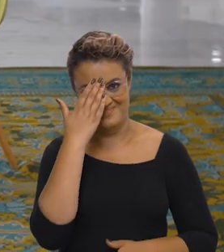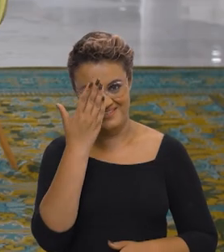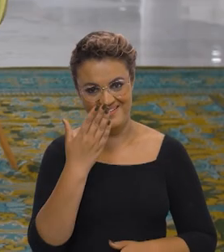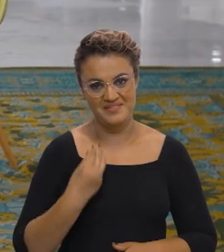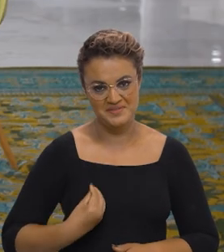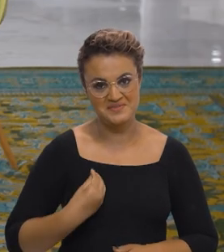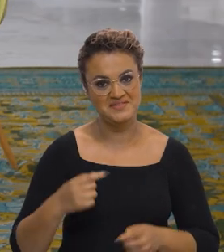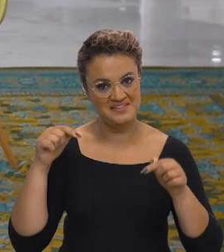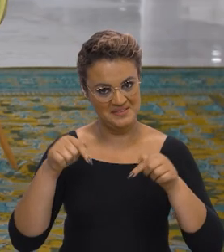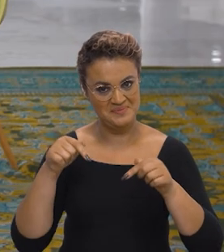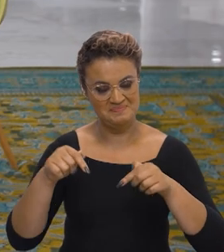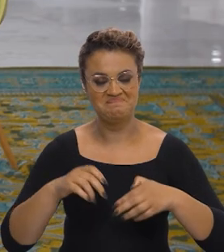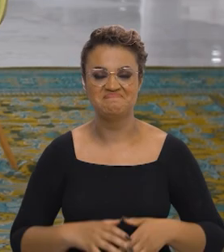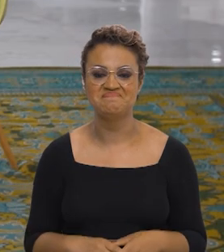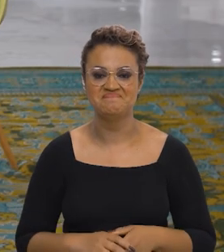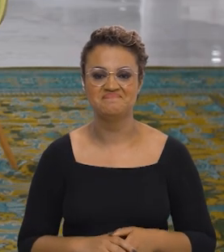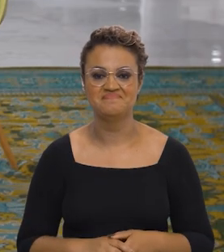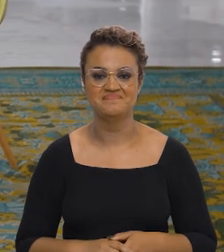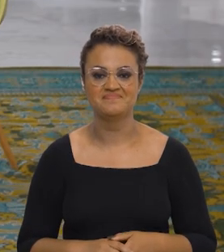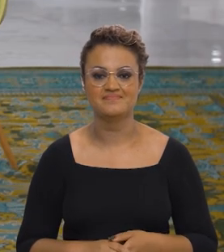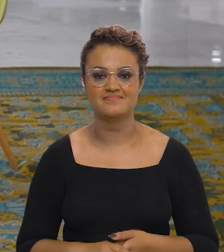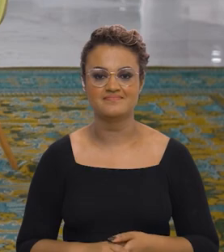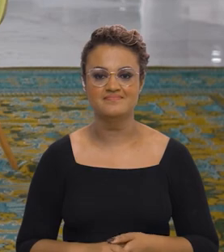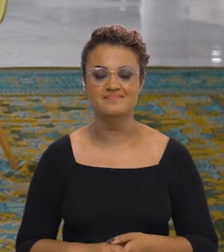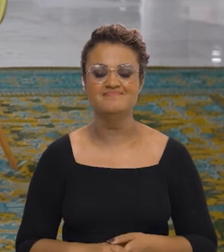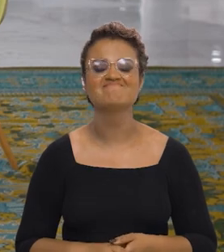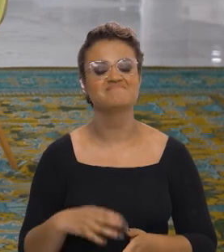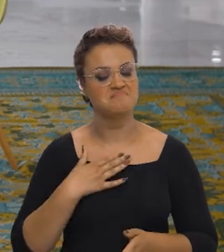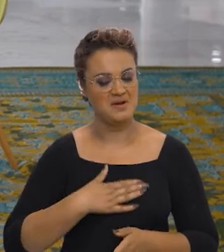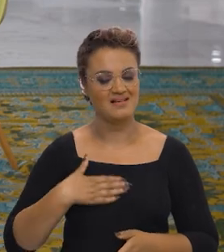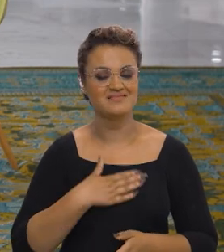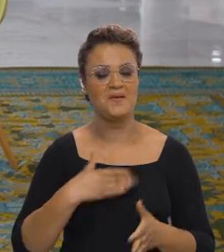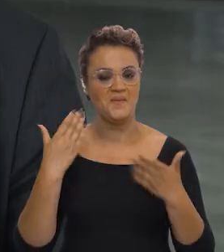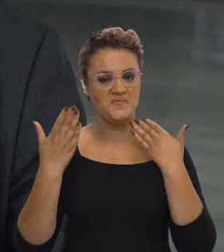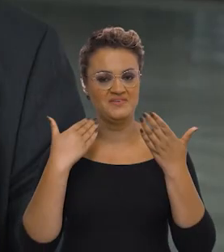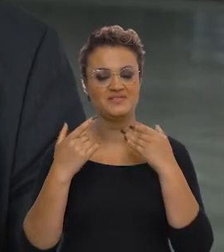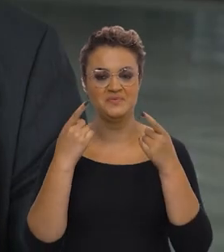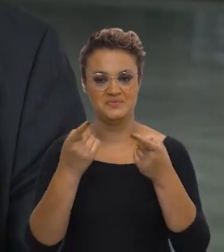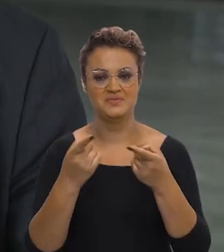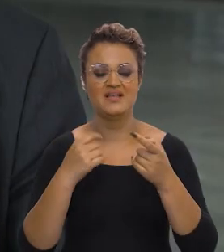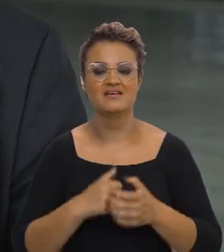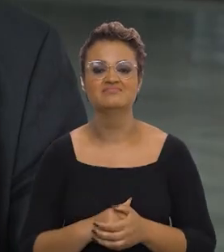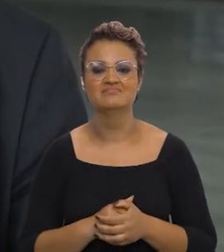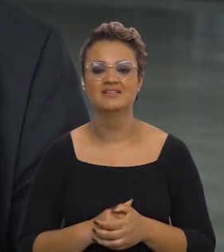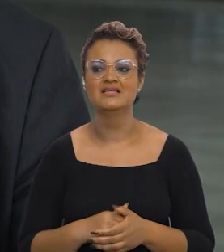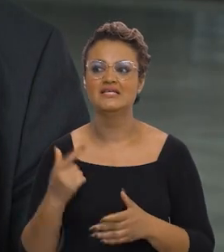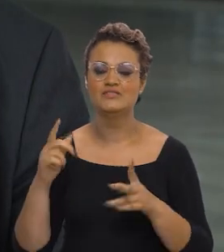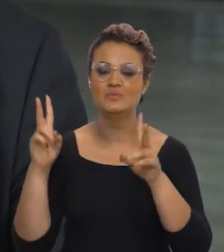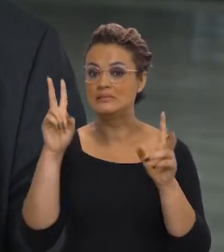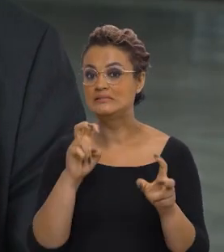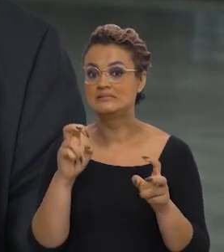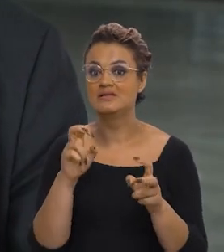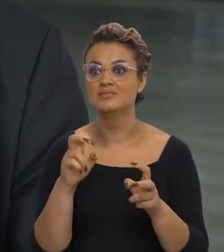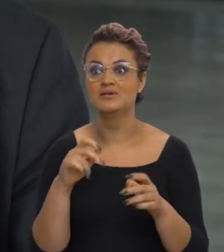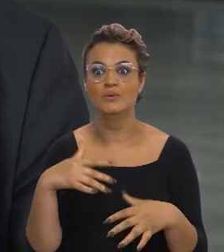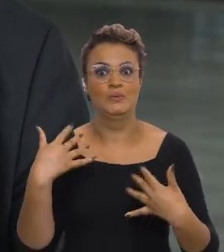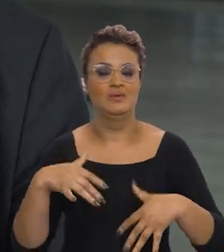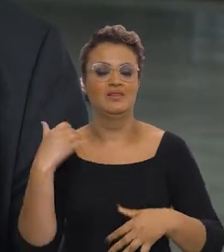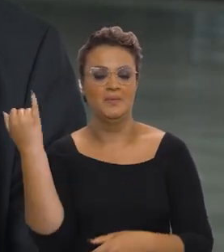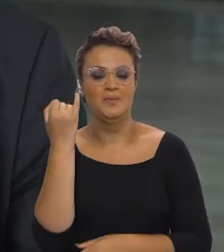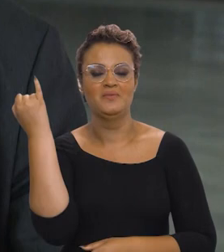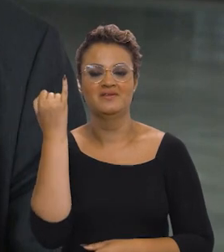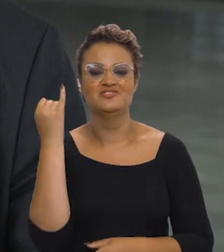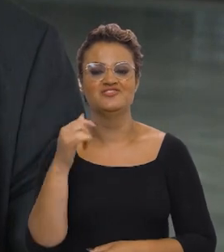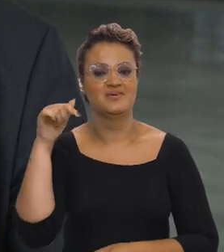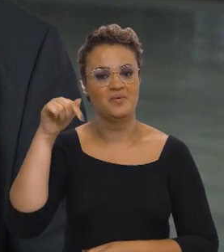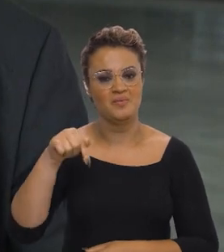Obrigada pela participação aqui, secretário no Brasil em Pauta. É um prazer poder falar aqui com vocês e sobre um